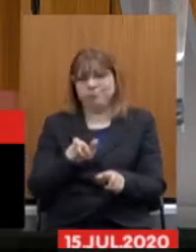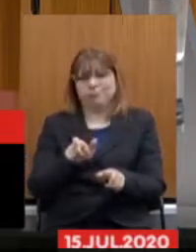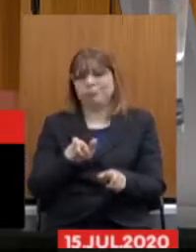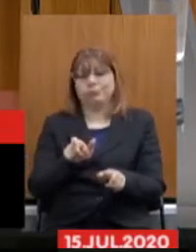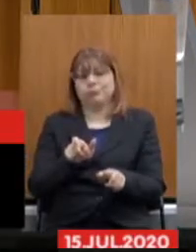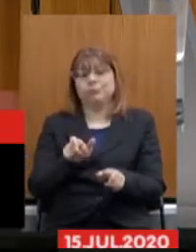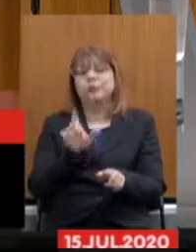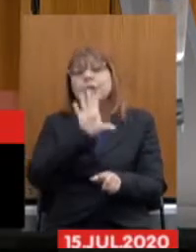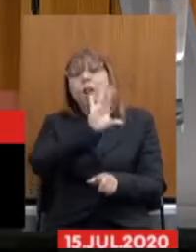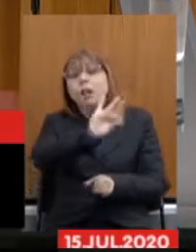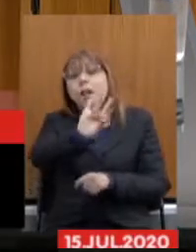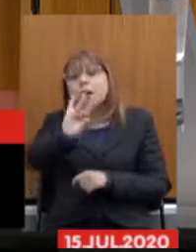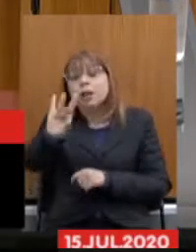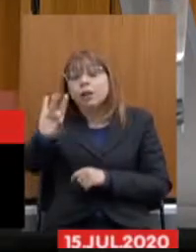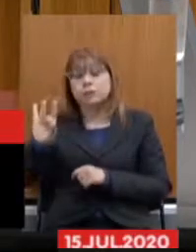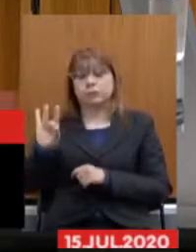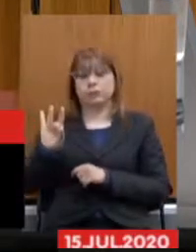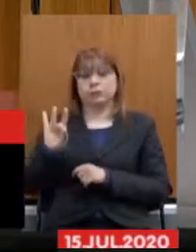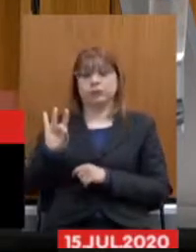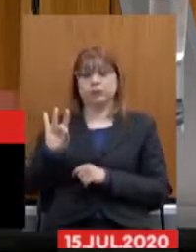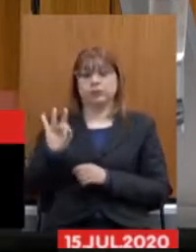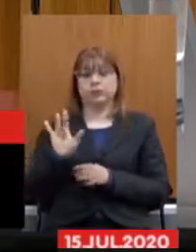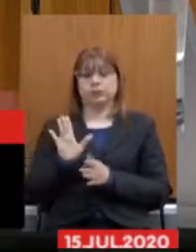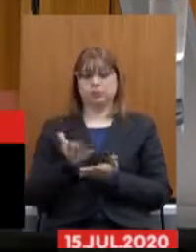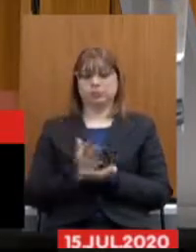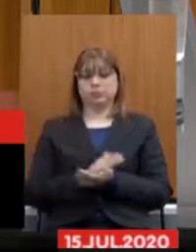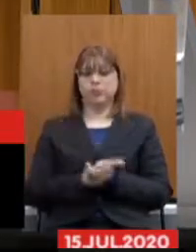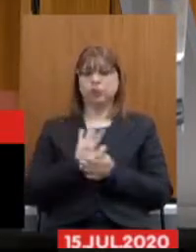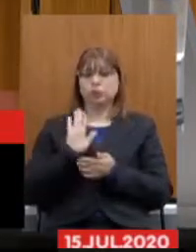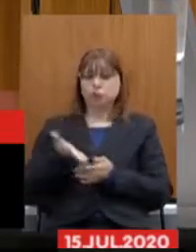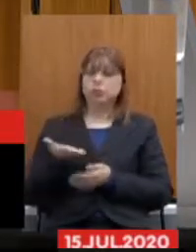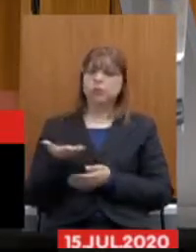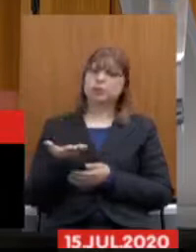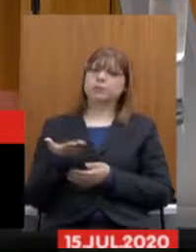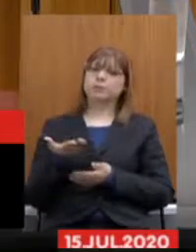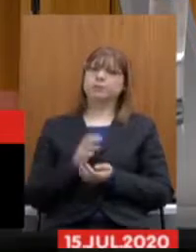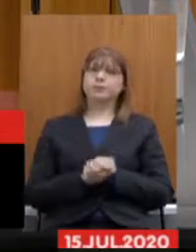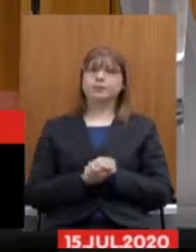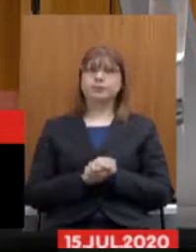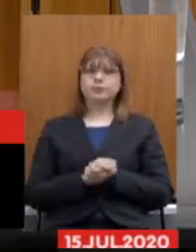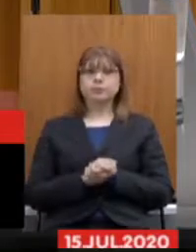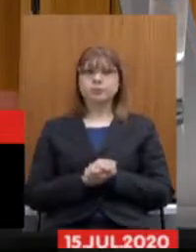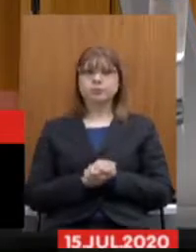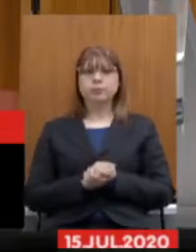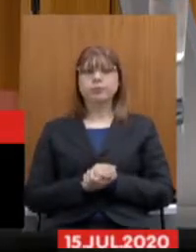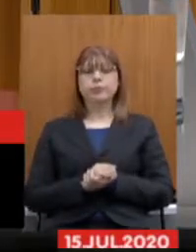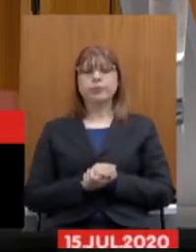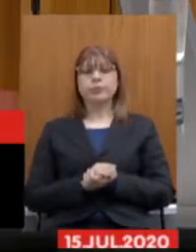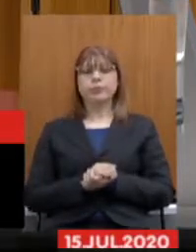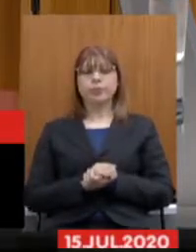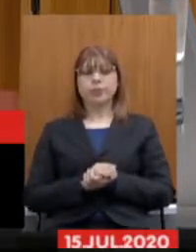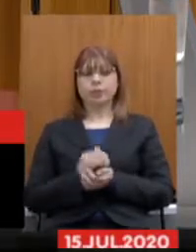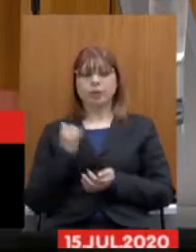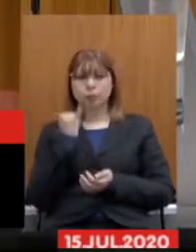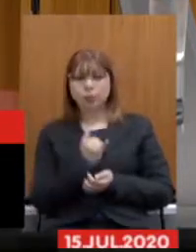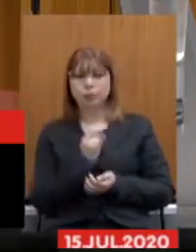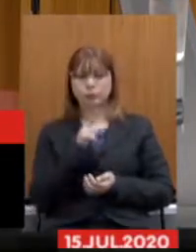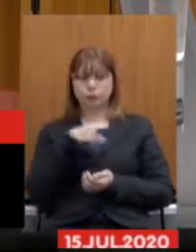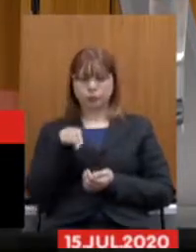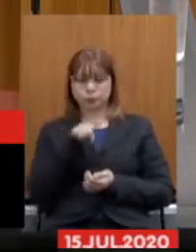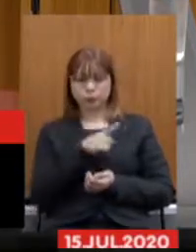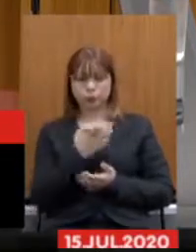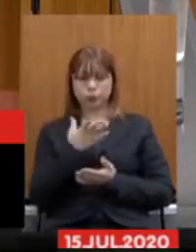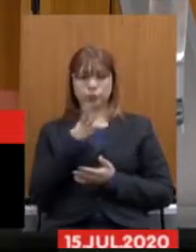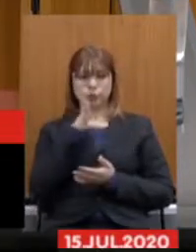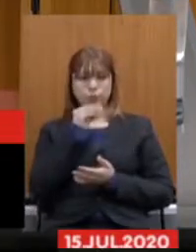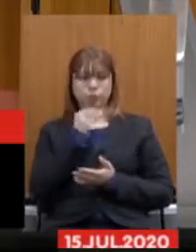os senhores já tiveram a dignidade de chegar para um eleitor servidor público e